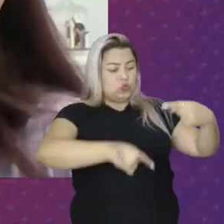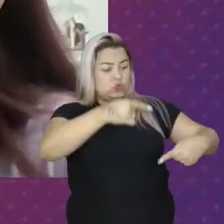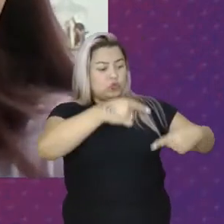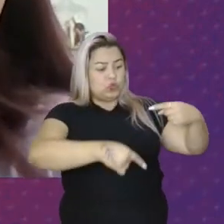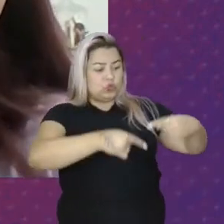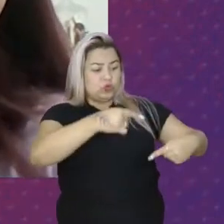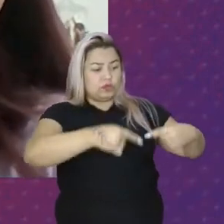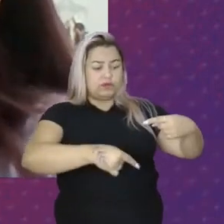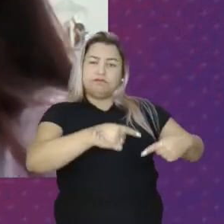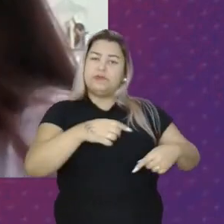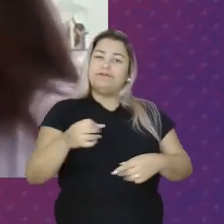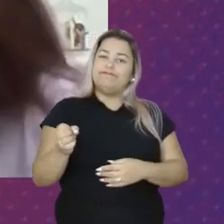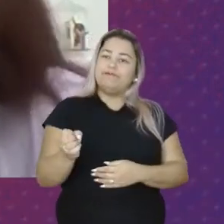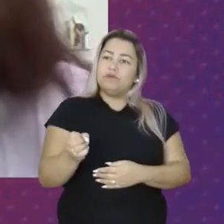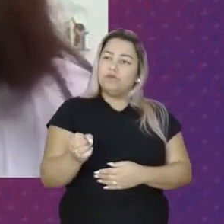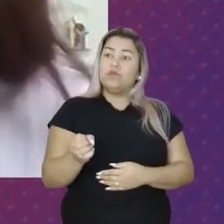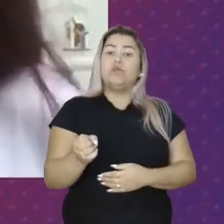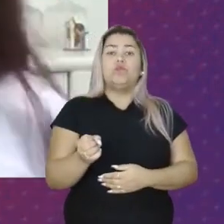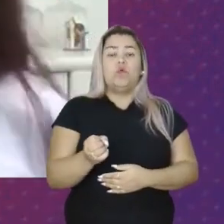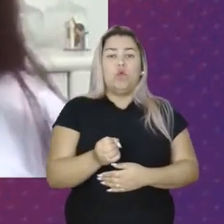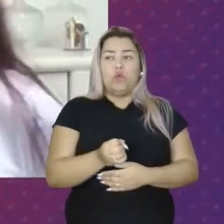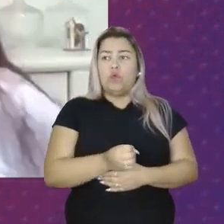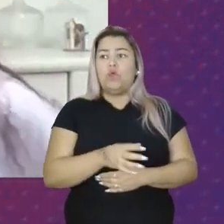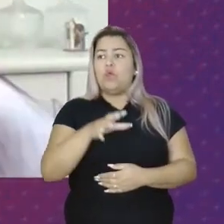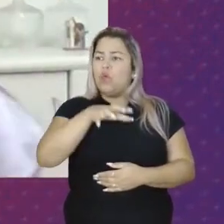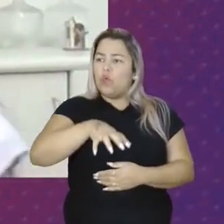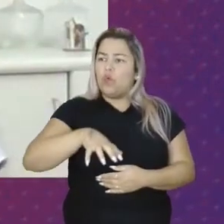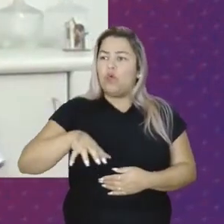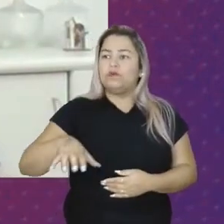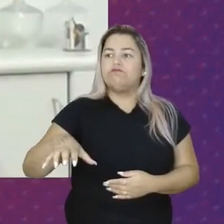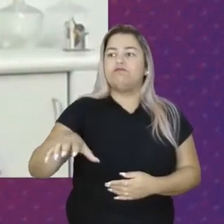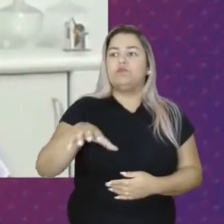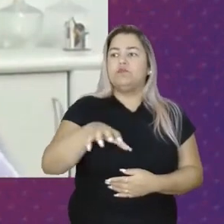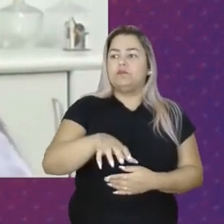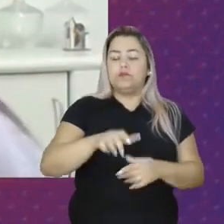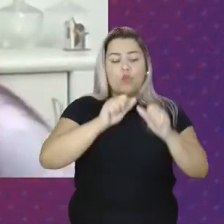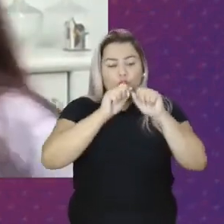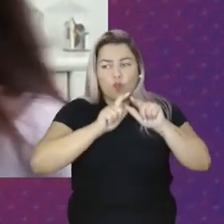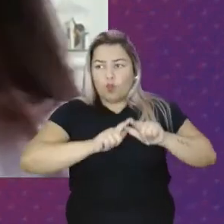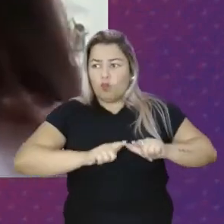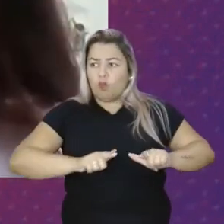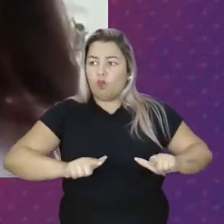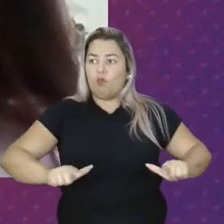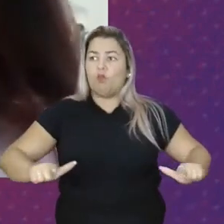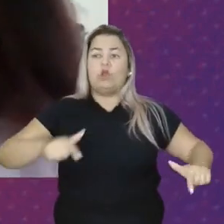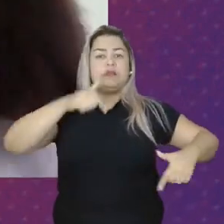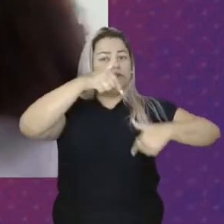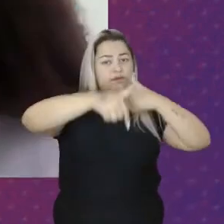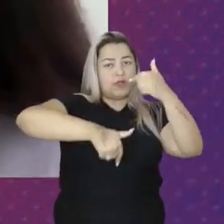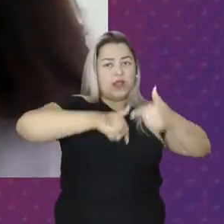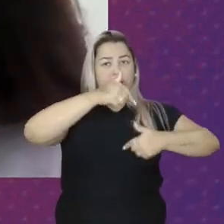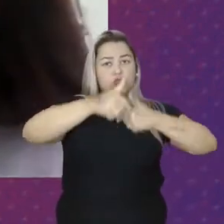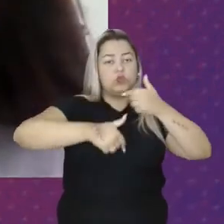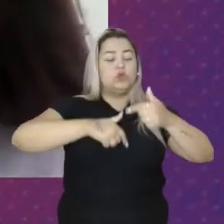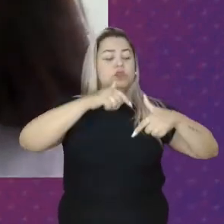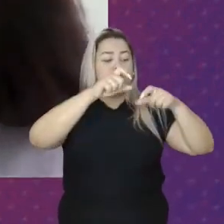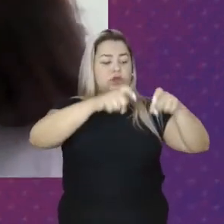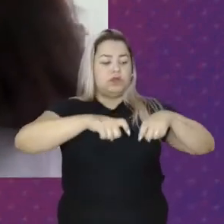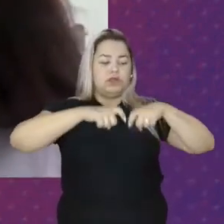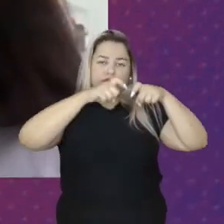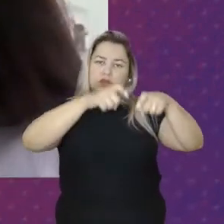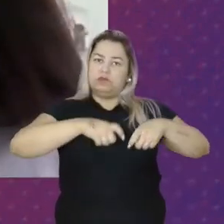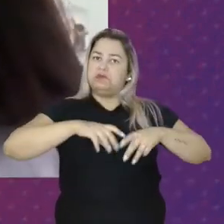Com essa Com esse Território Que dialoguem Com esse chão De nós Mulheres Trabalhadoras Rurais Em todos Os